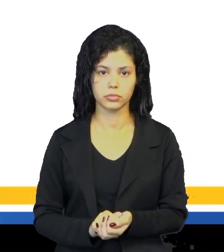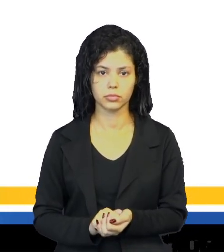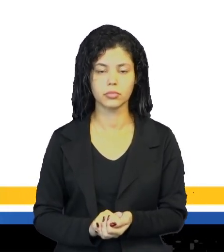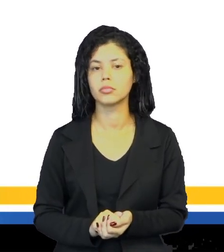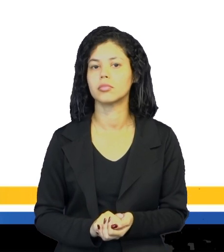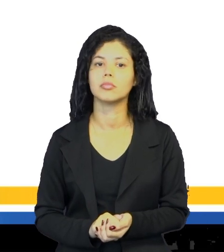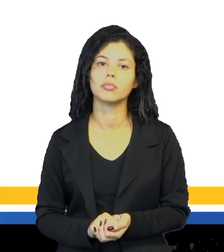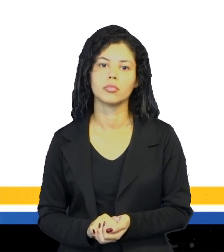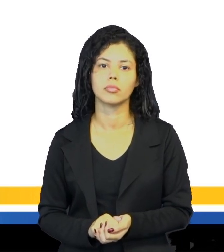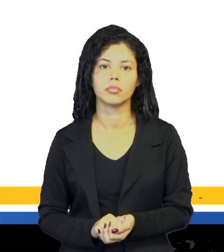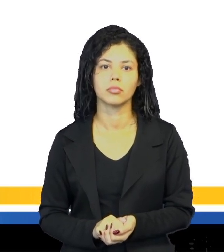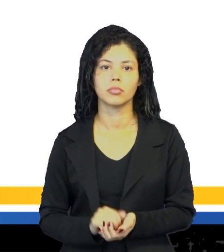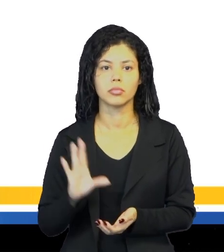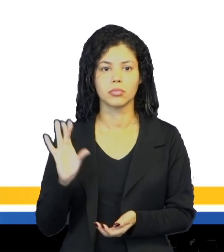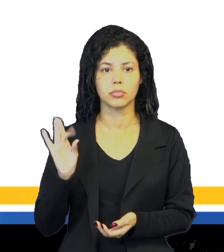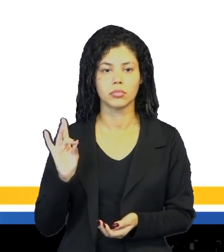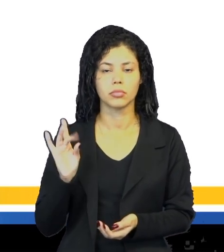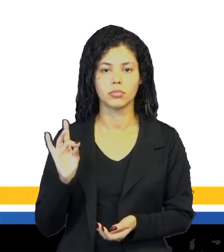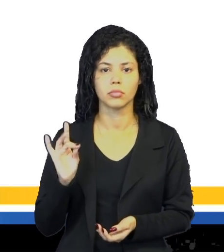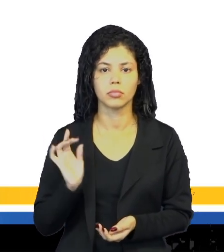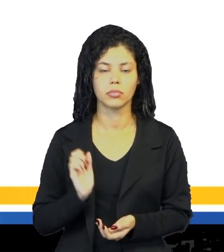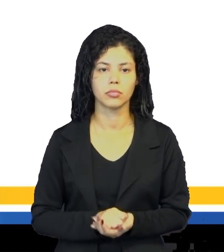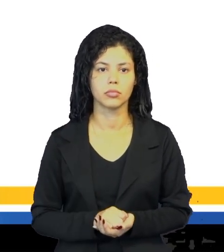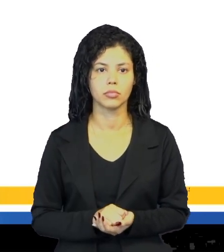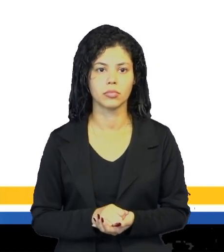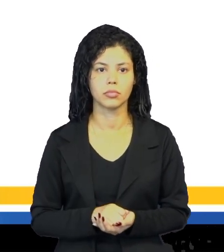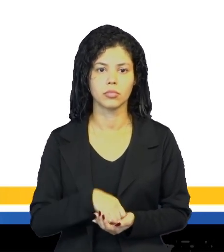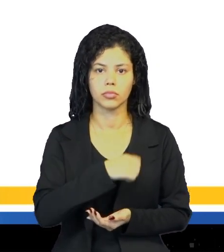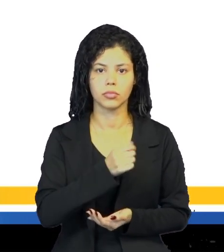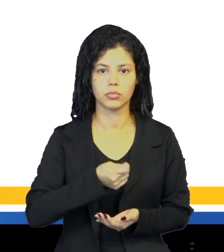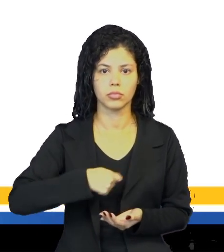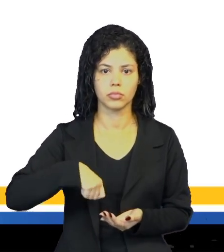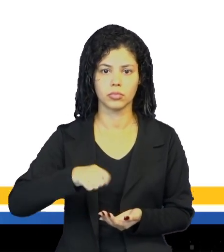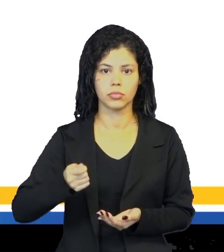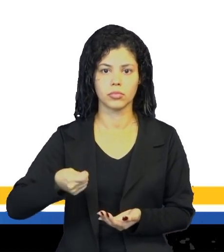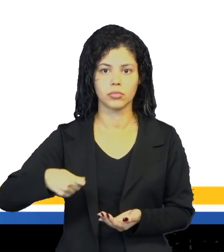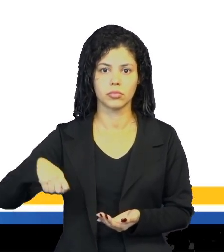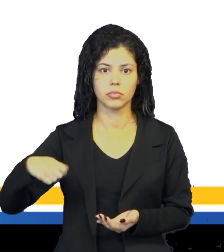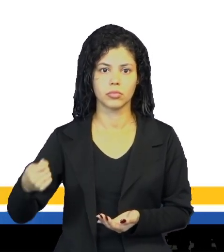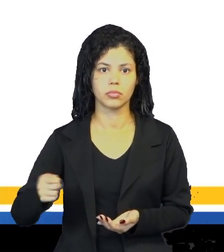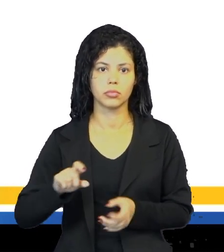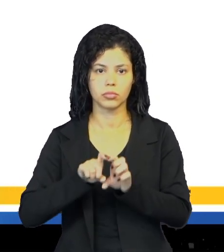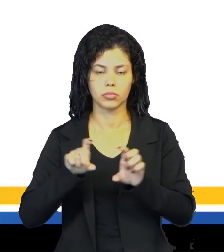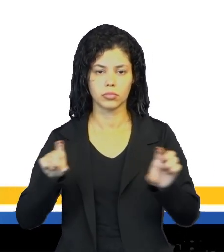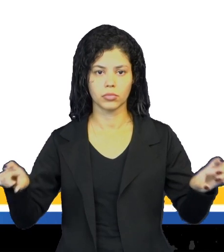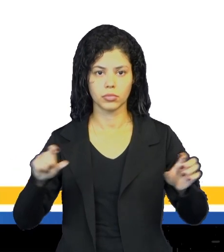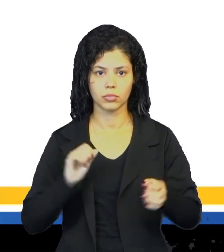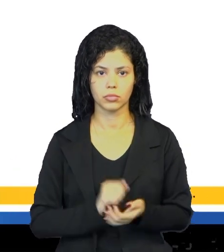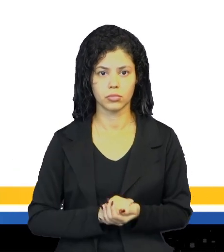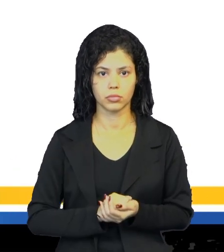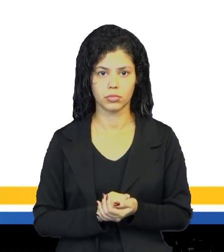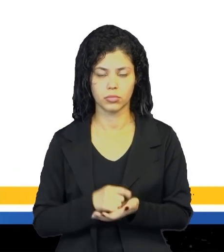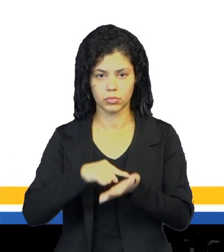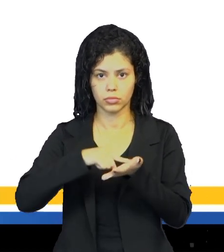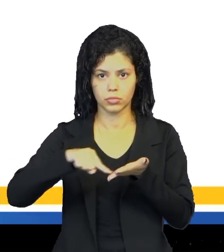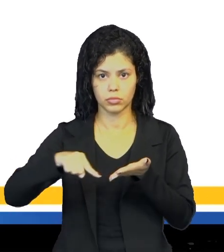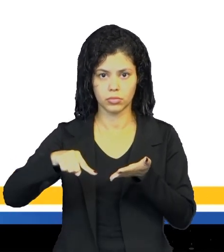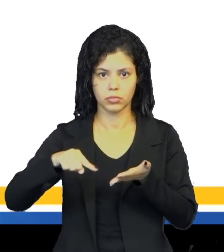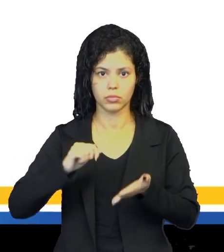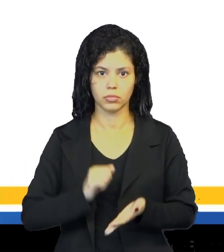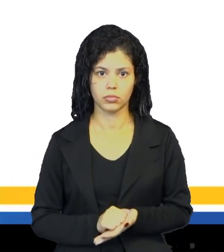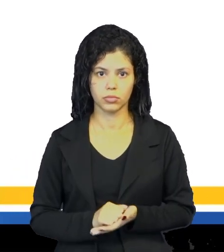pegamento, que também é chamada cola. Pluma, que é o pincel. La regla, que é a régua. Rotulador, que é marcador.